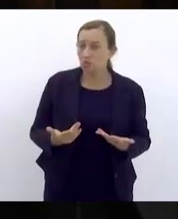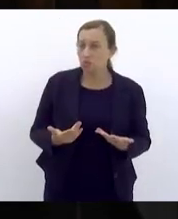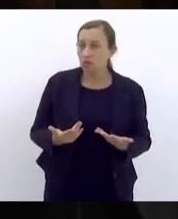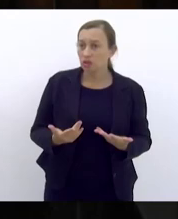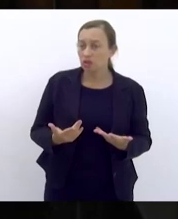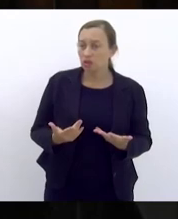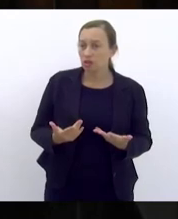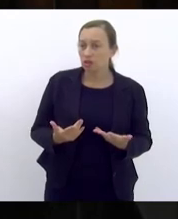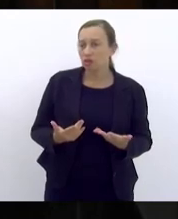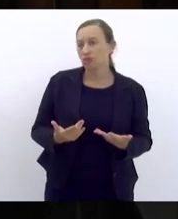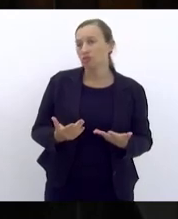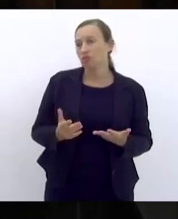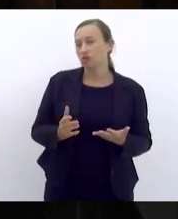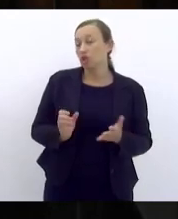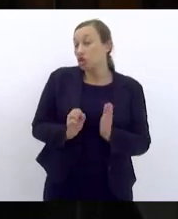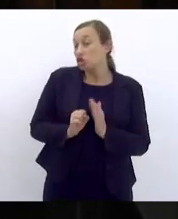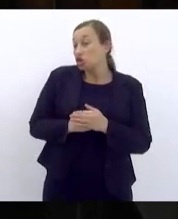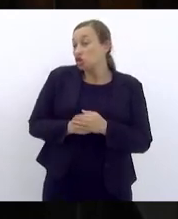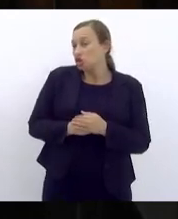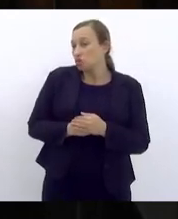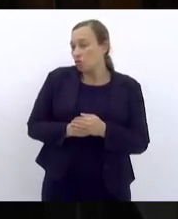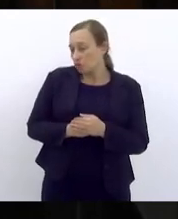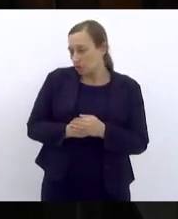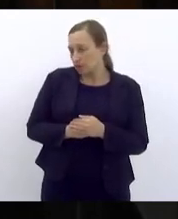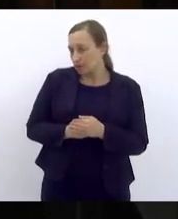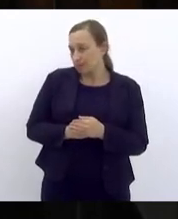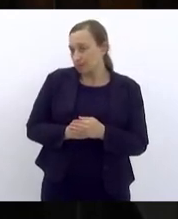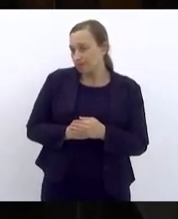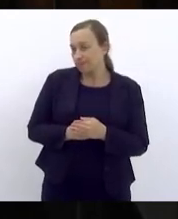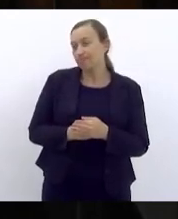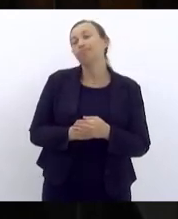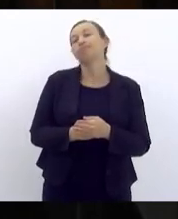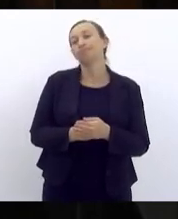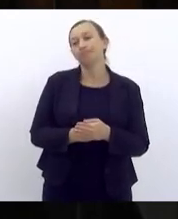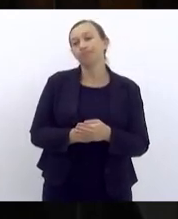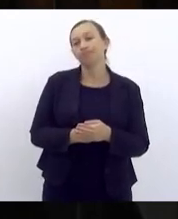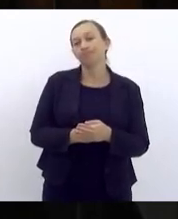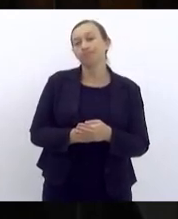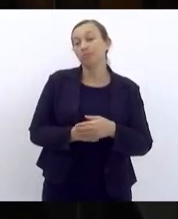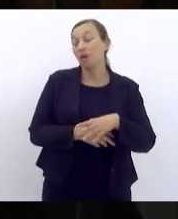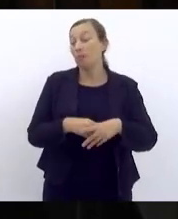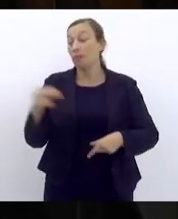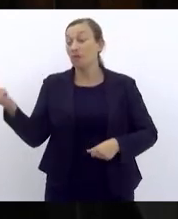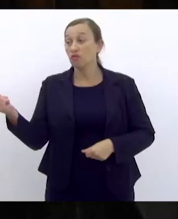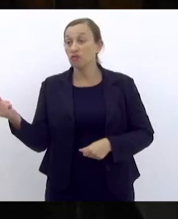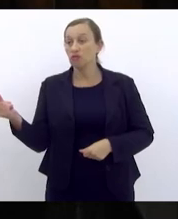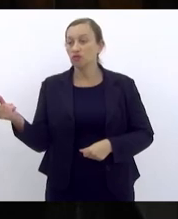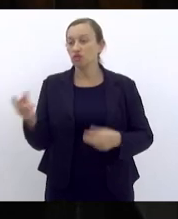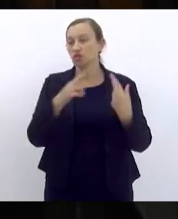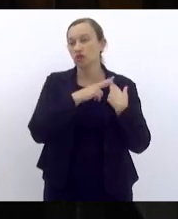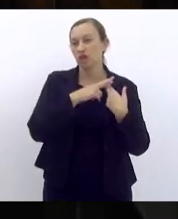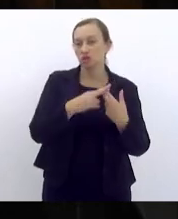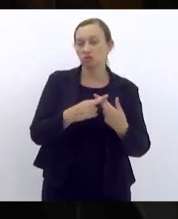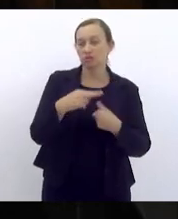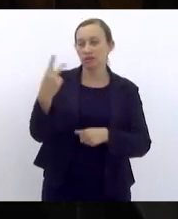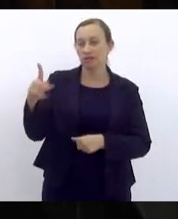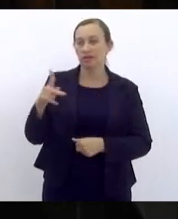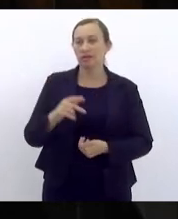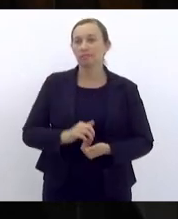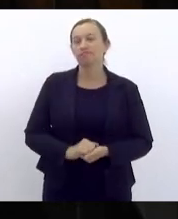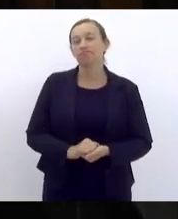escora se esconde num taque para fugir da responsabilidade dele